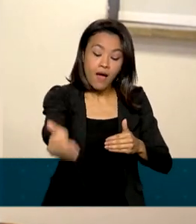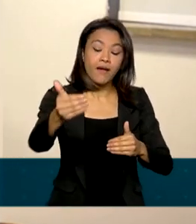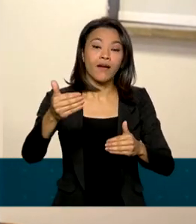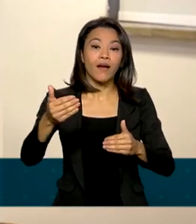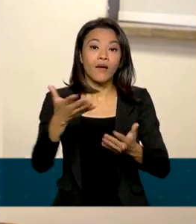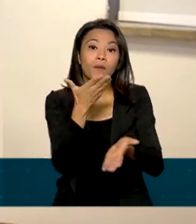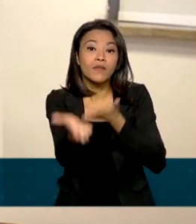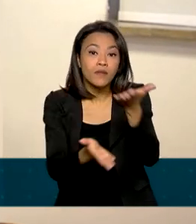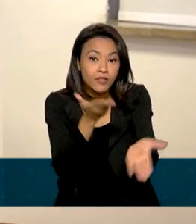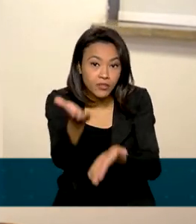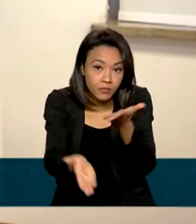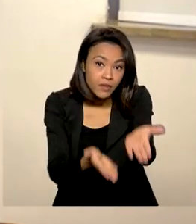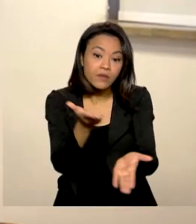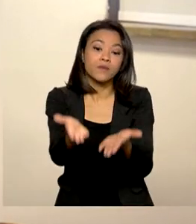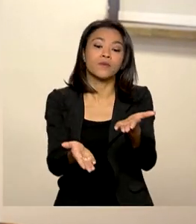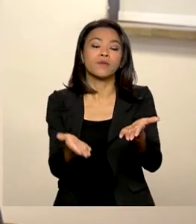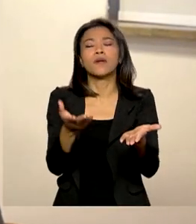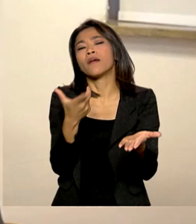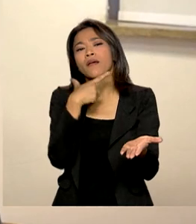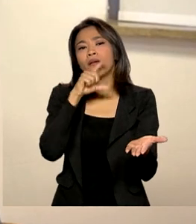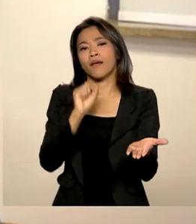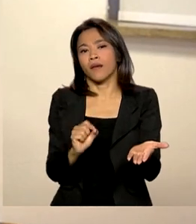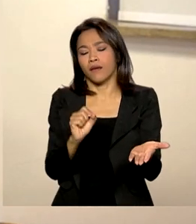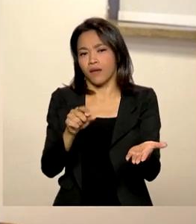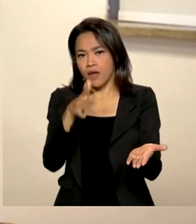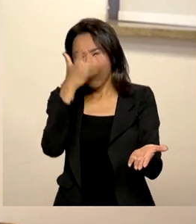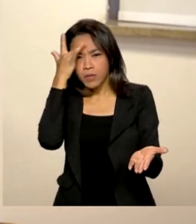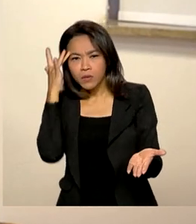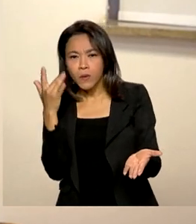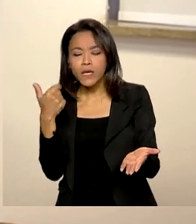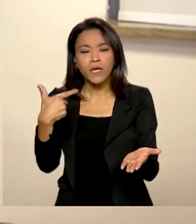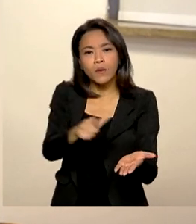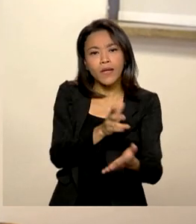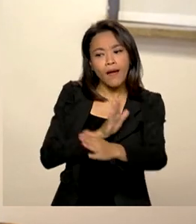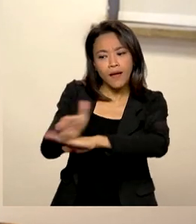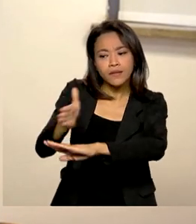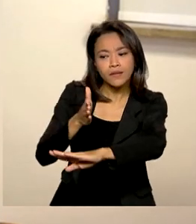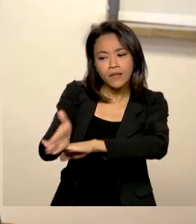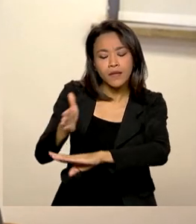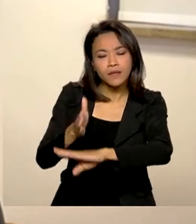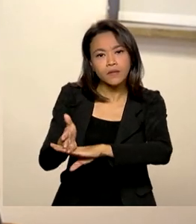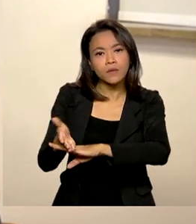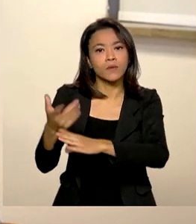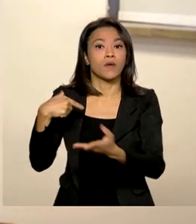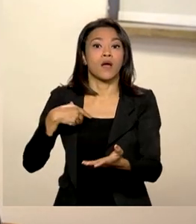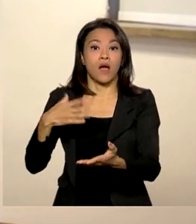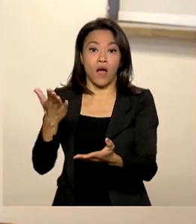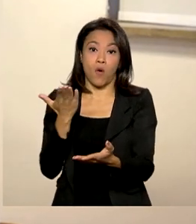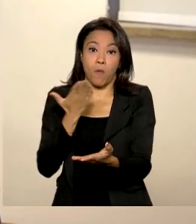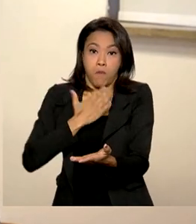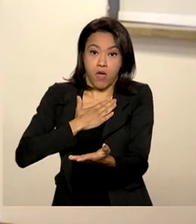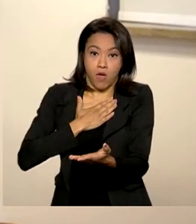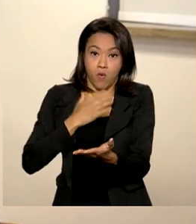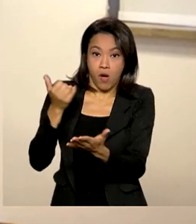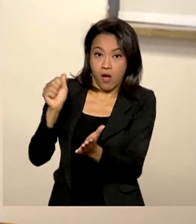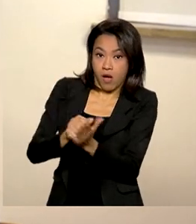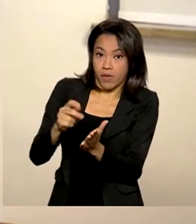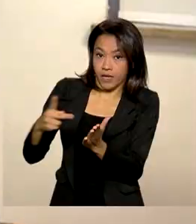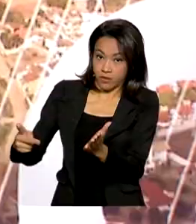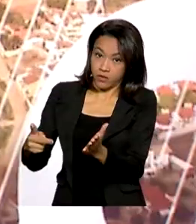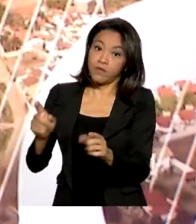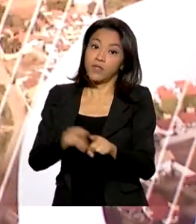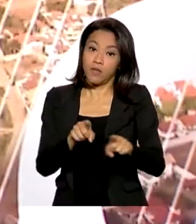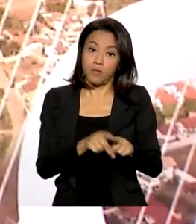quem deverá ser atendido na demanda espontânea? O cidadão que não tem acesso ao Meu INSS e também tem dificuldade de ligar no 135.